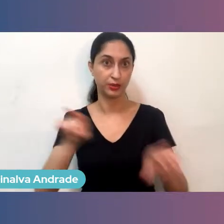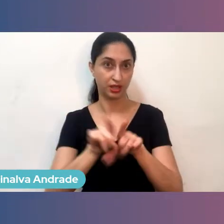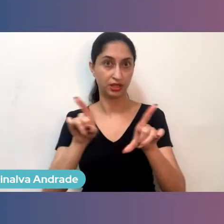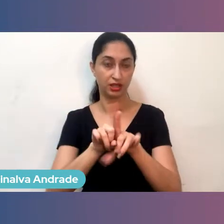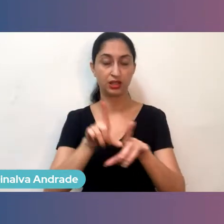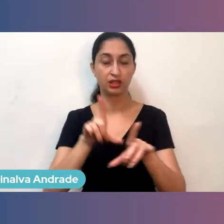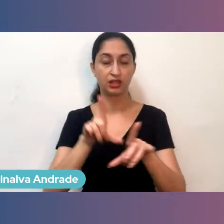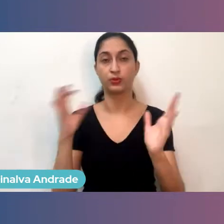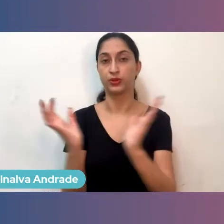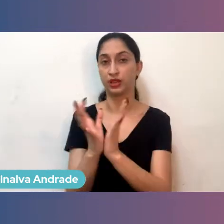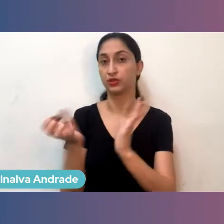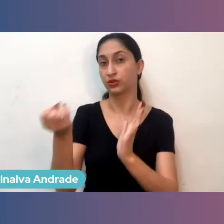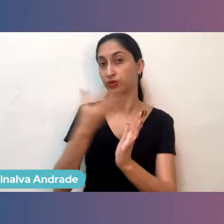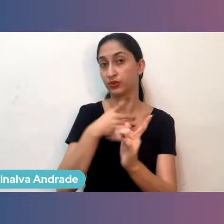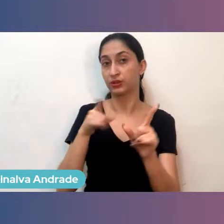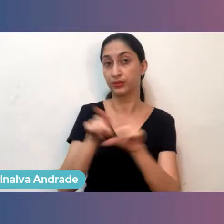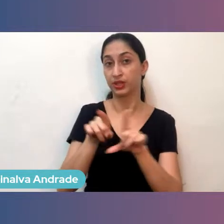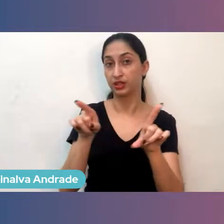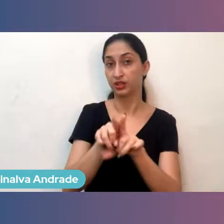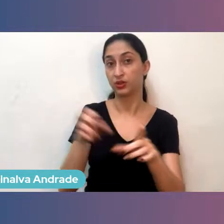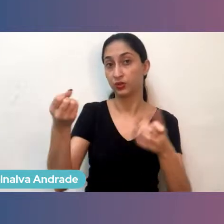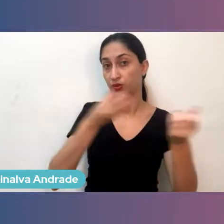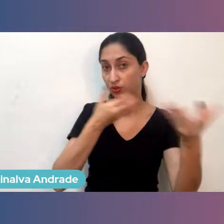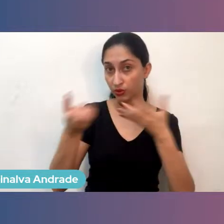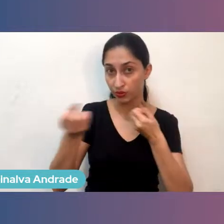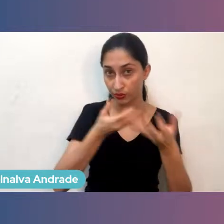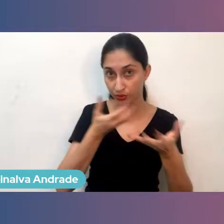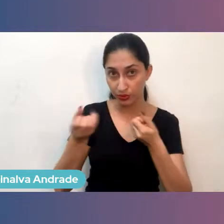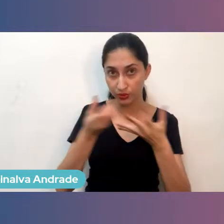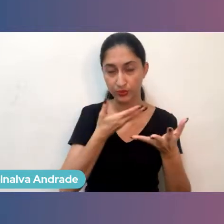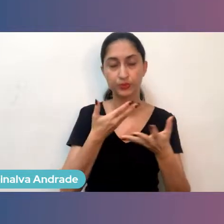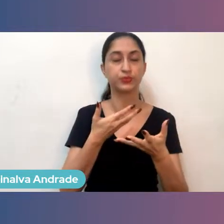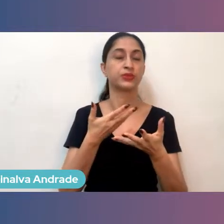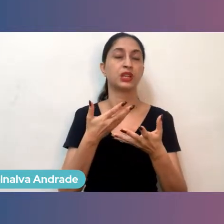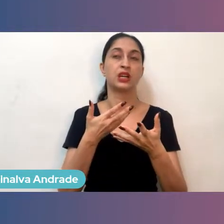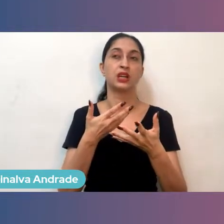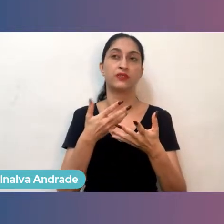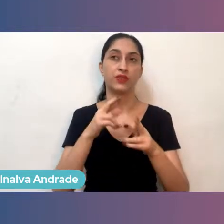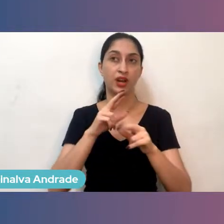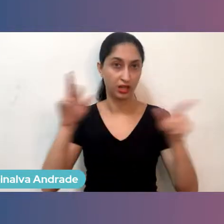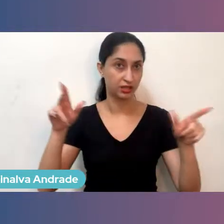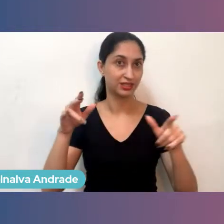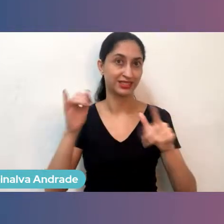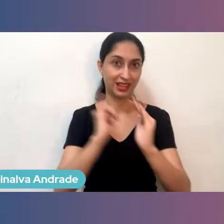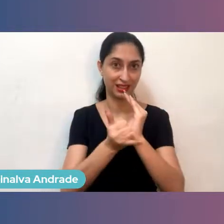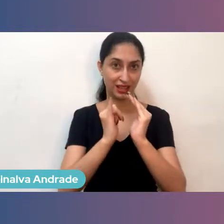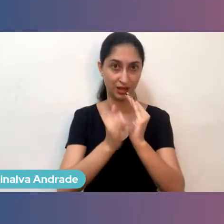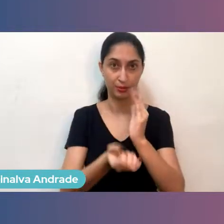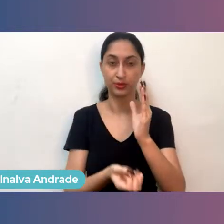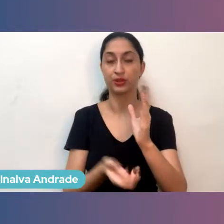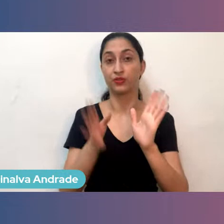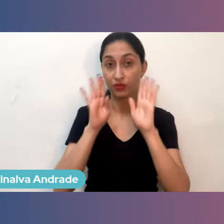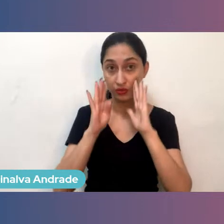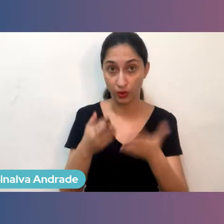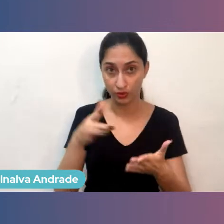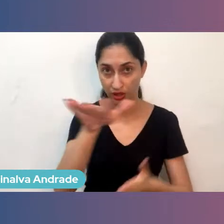novos negócios surgindo só focado em health. Então, estou aqui, eu só fiz essa